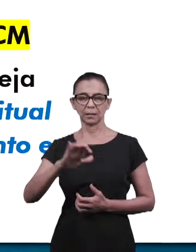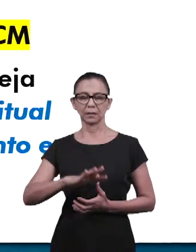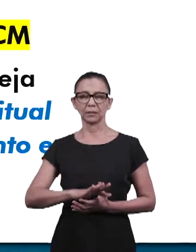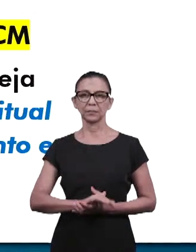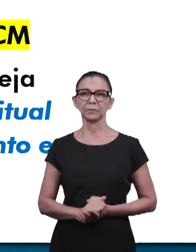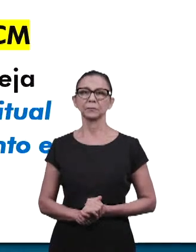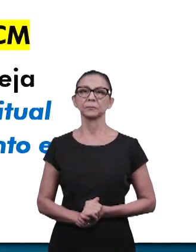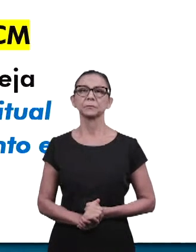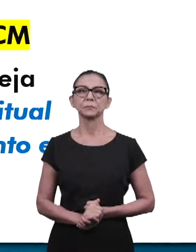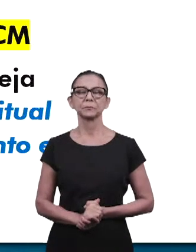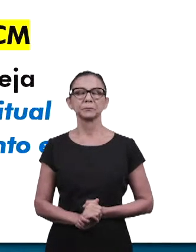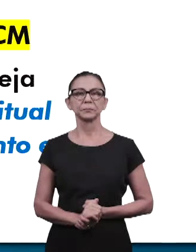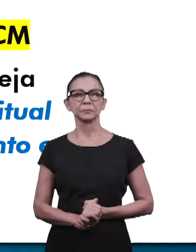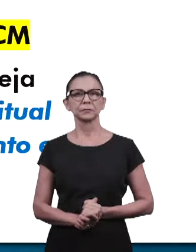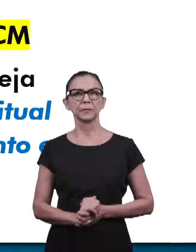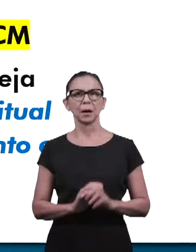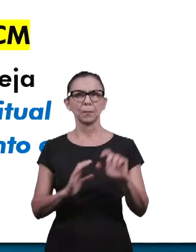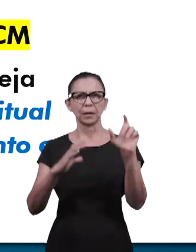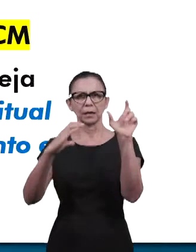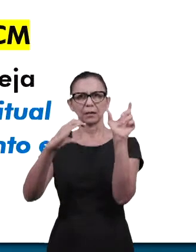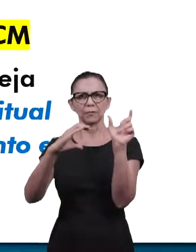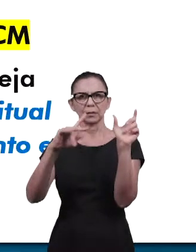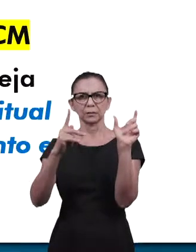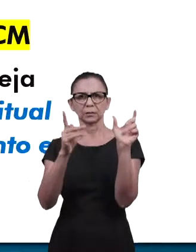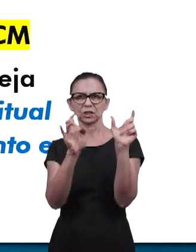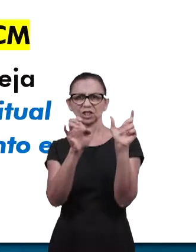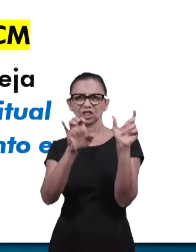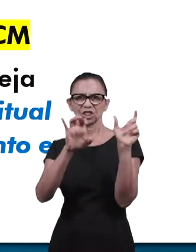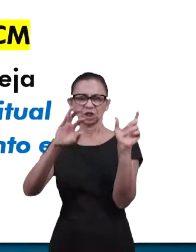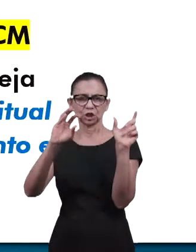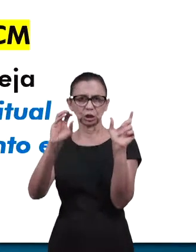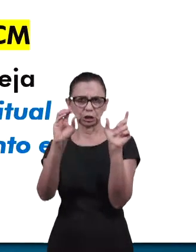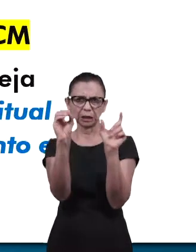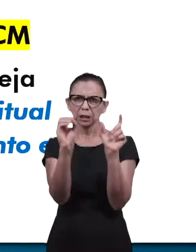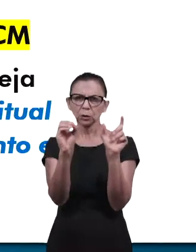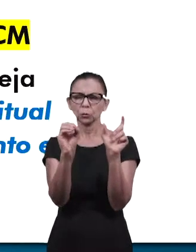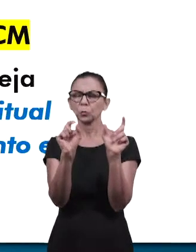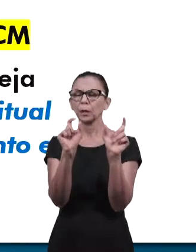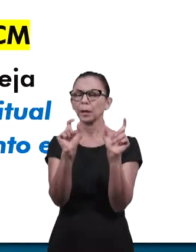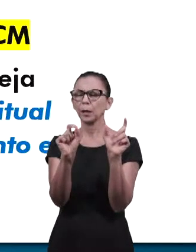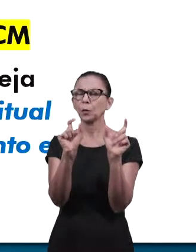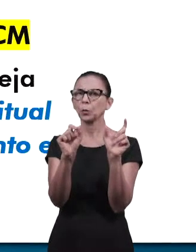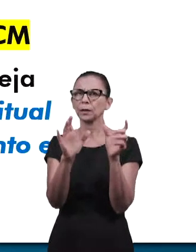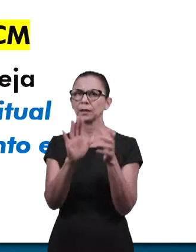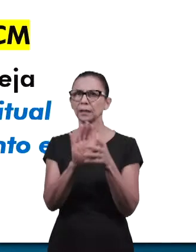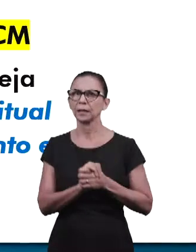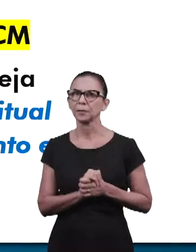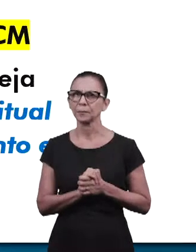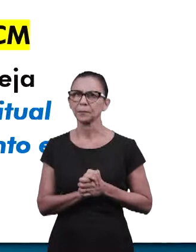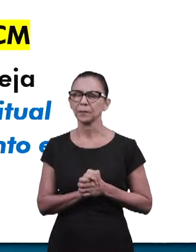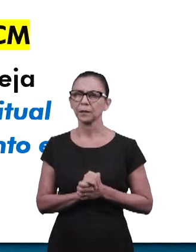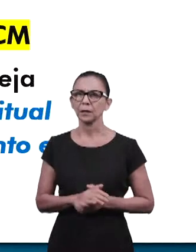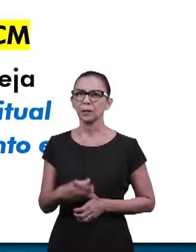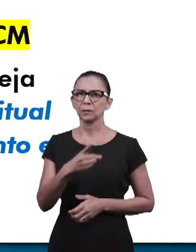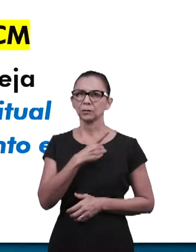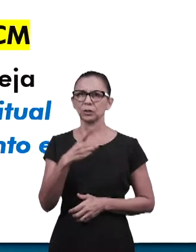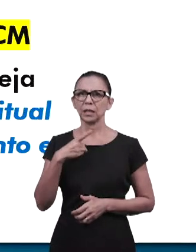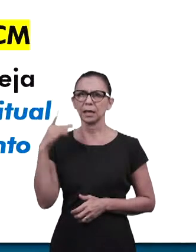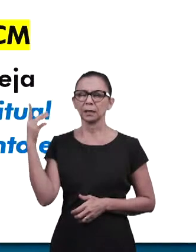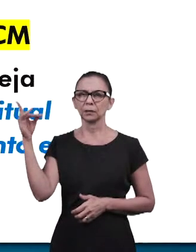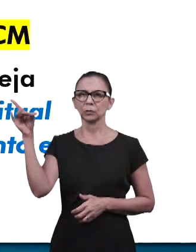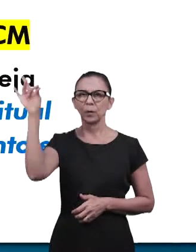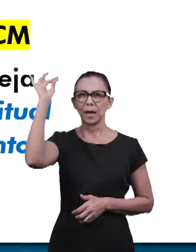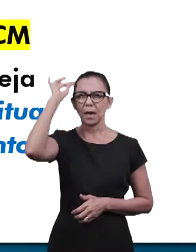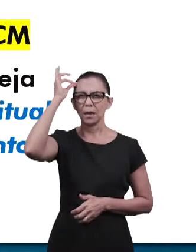cheio, pois um diácono espiritual não tem espaço para a razão e a carne, pois está